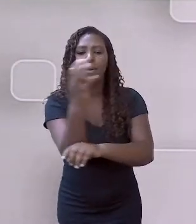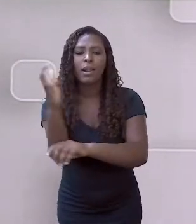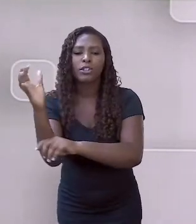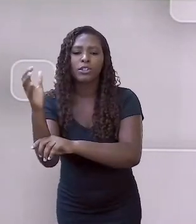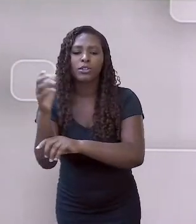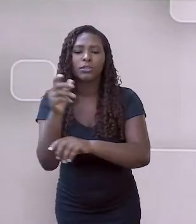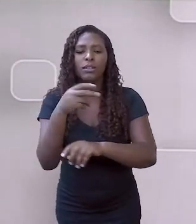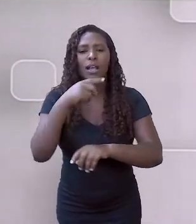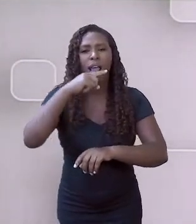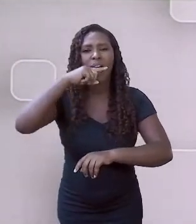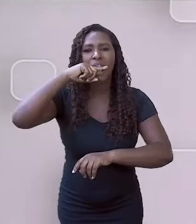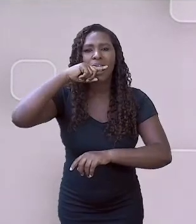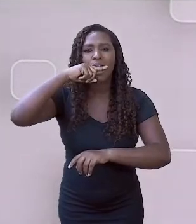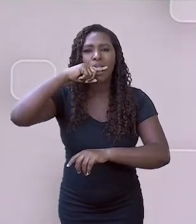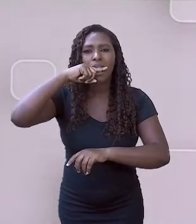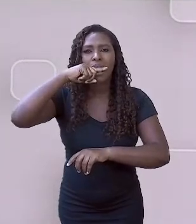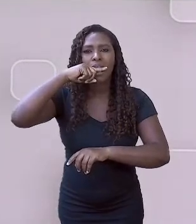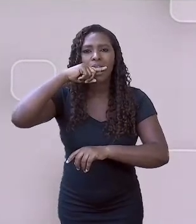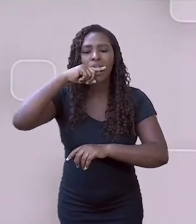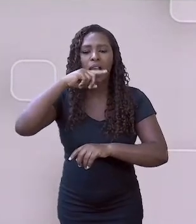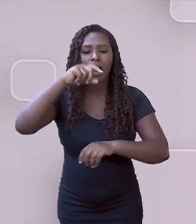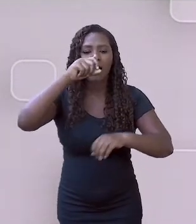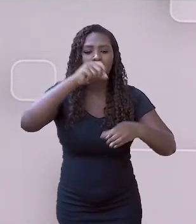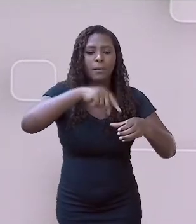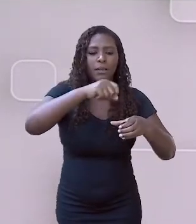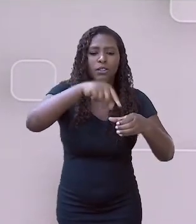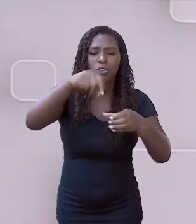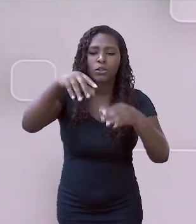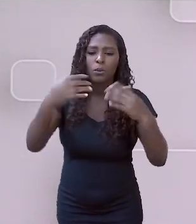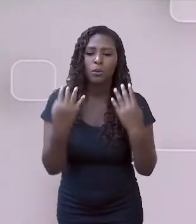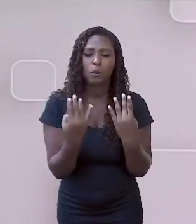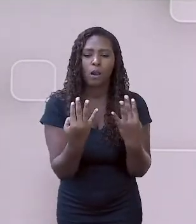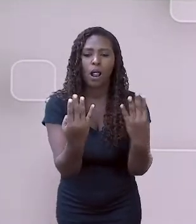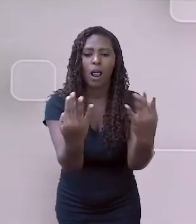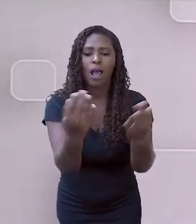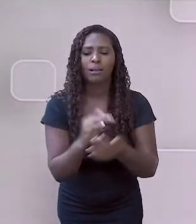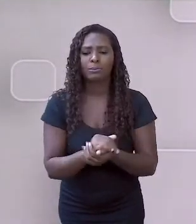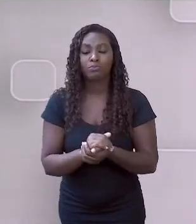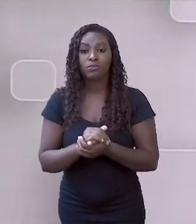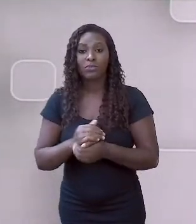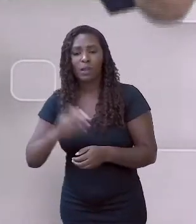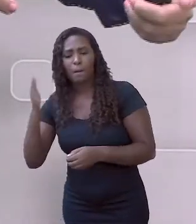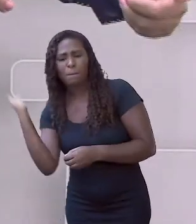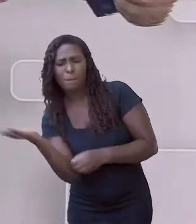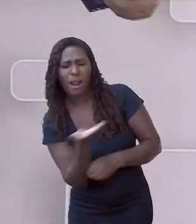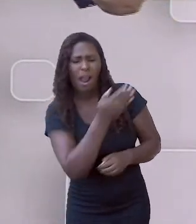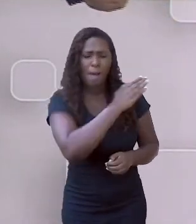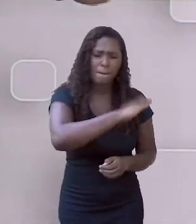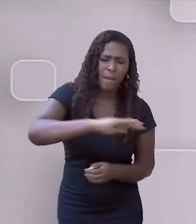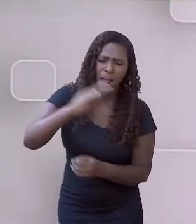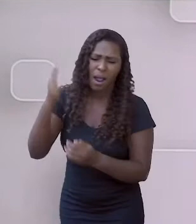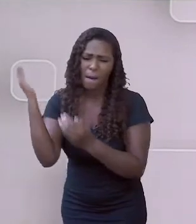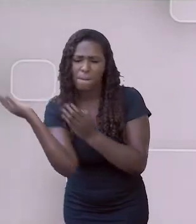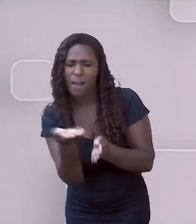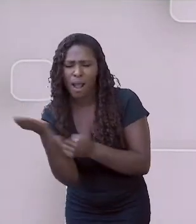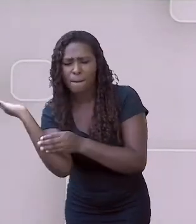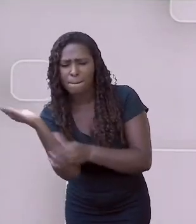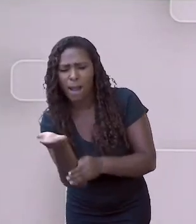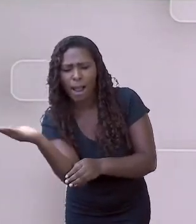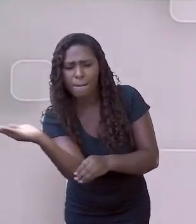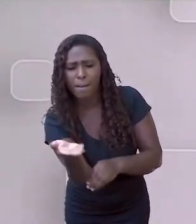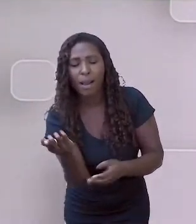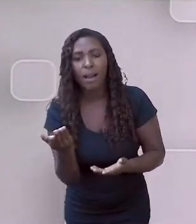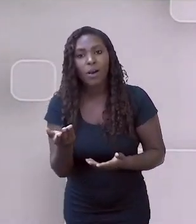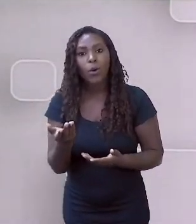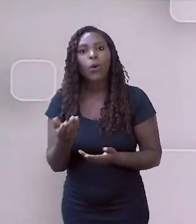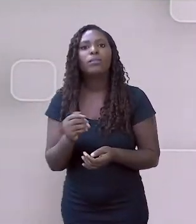vão cortar a cana e vão voltar. No outro ano, vão fazer novamente. Vão para